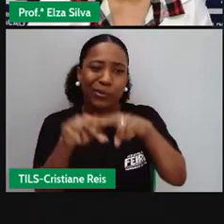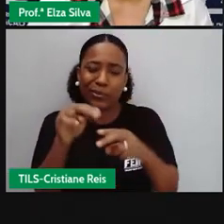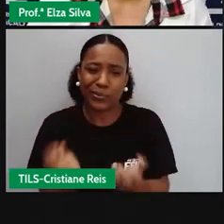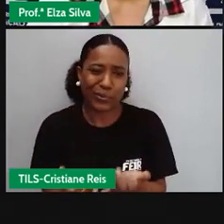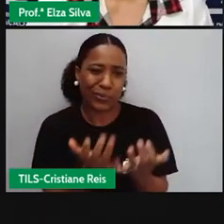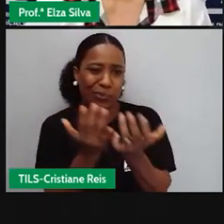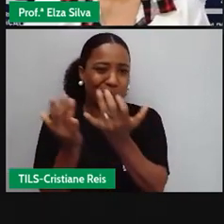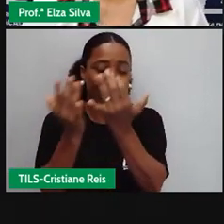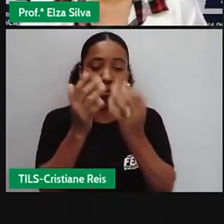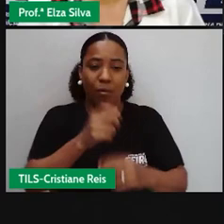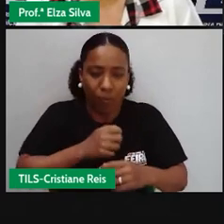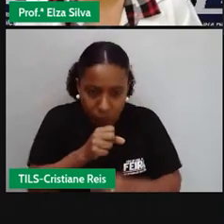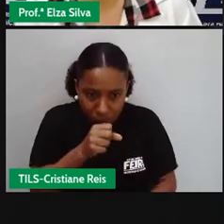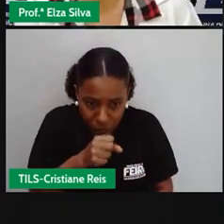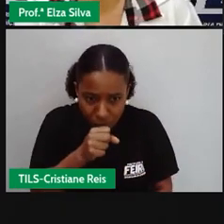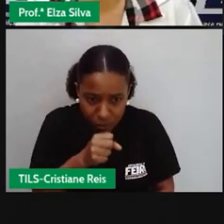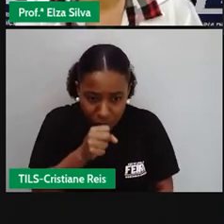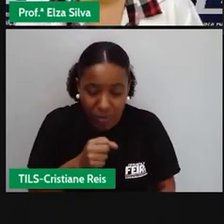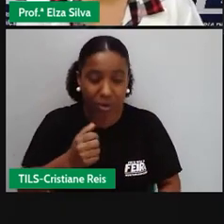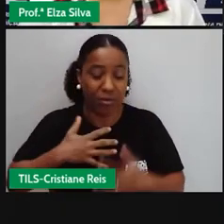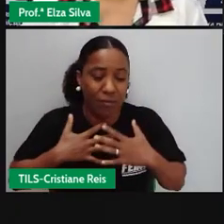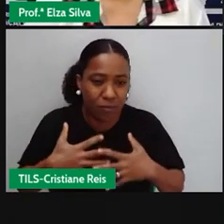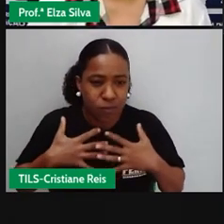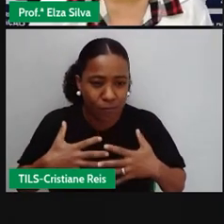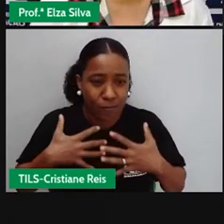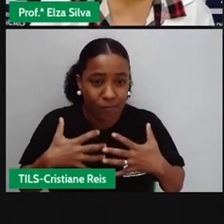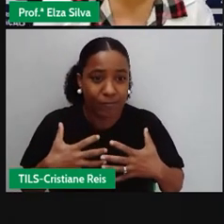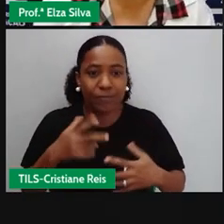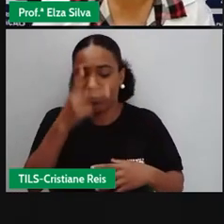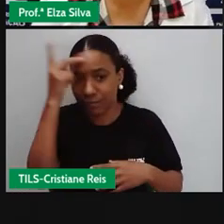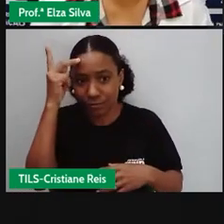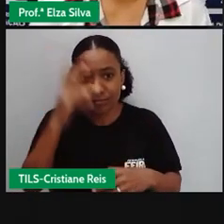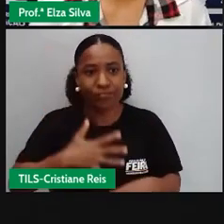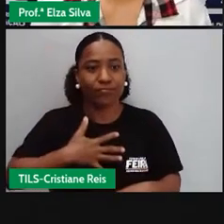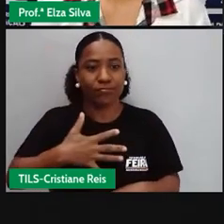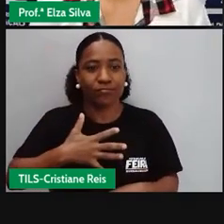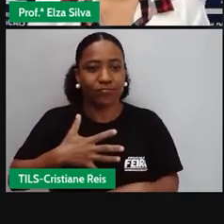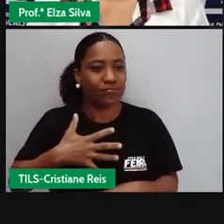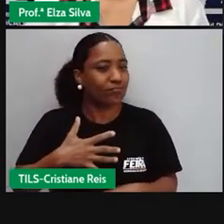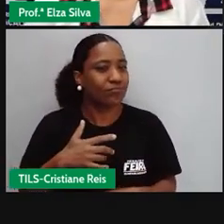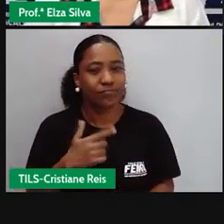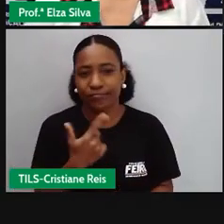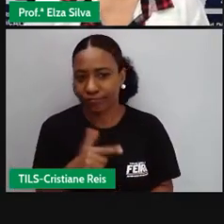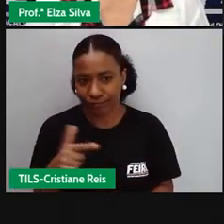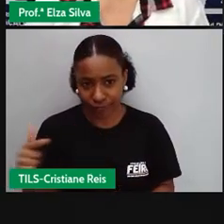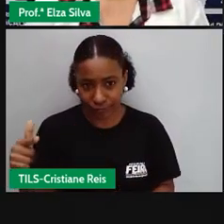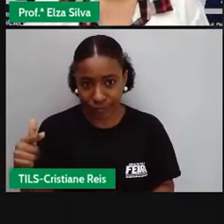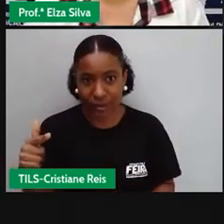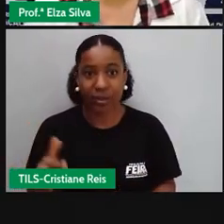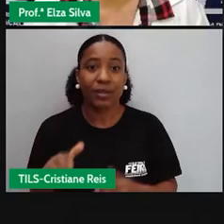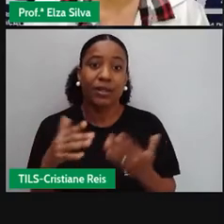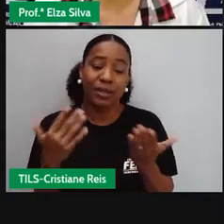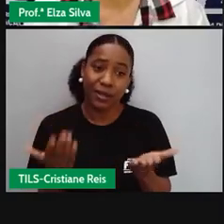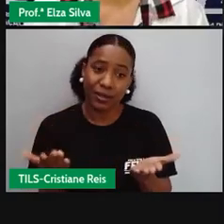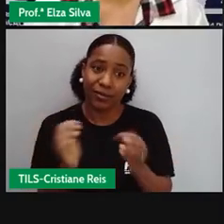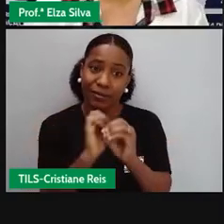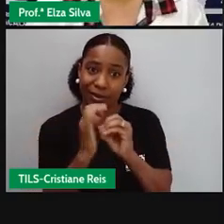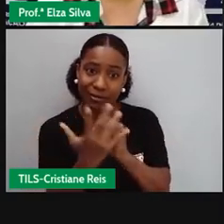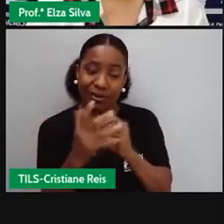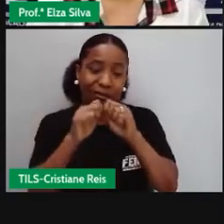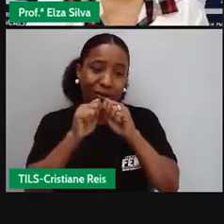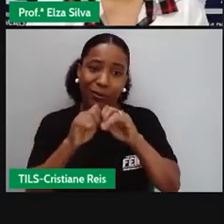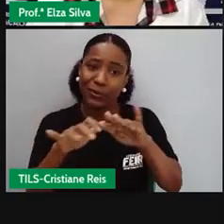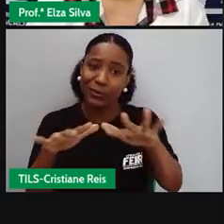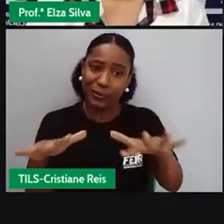lotar. De gente passando mal, sem conseguir respirar. E com essa pandemia do